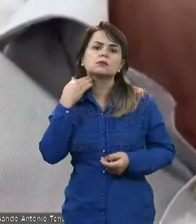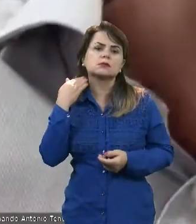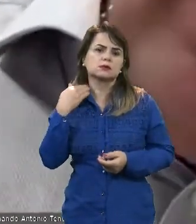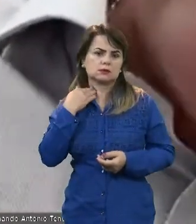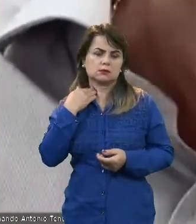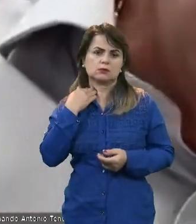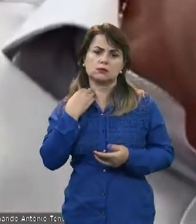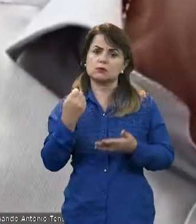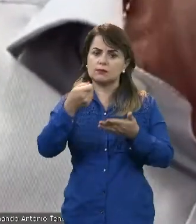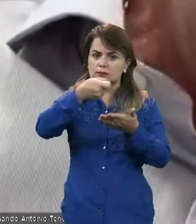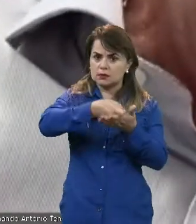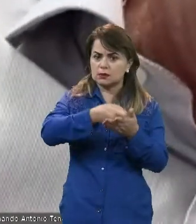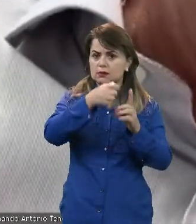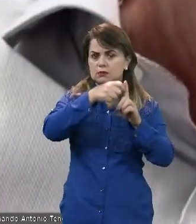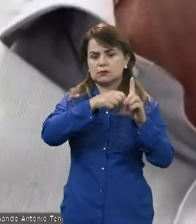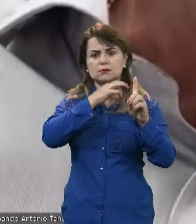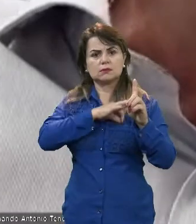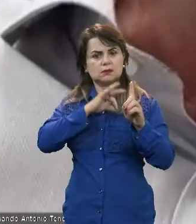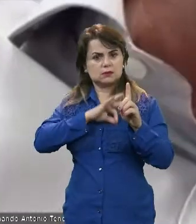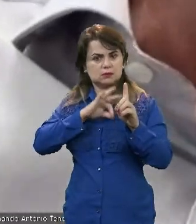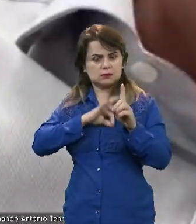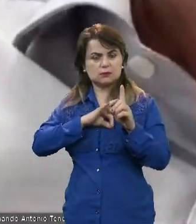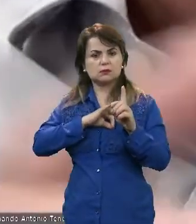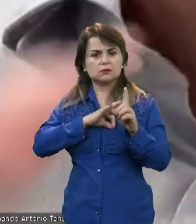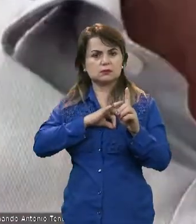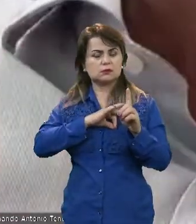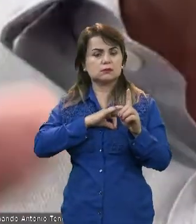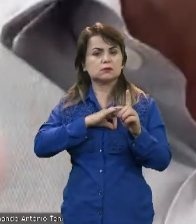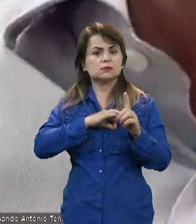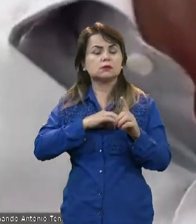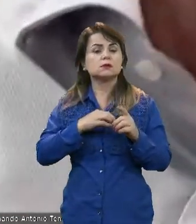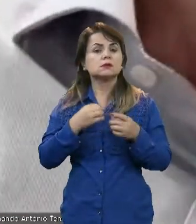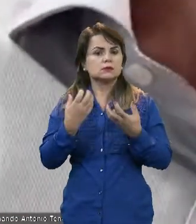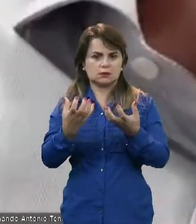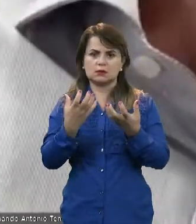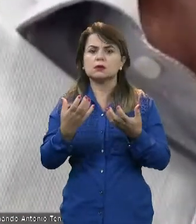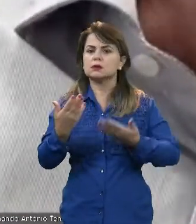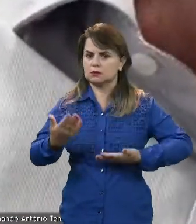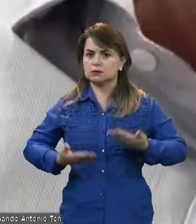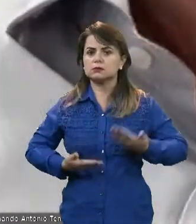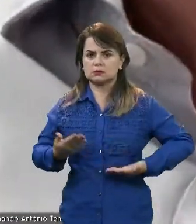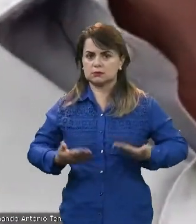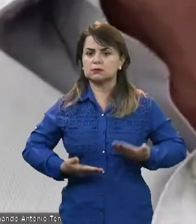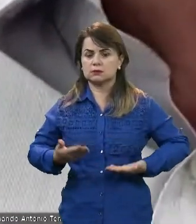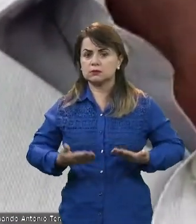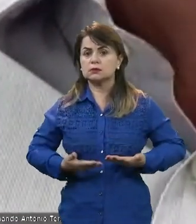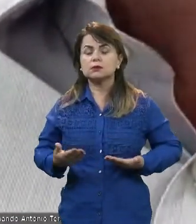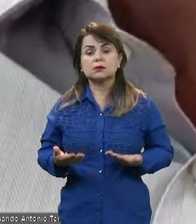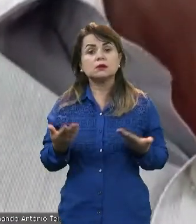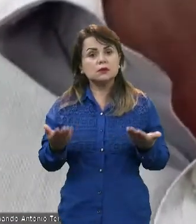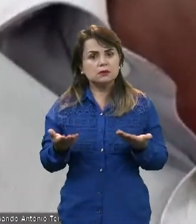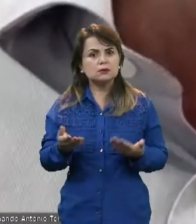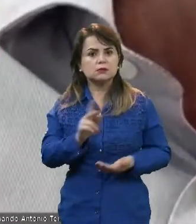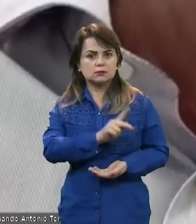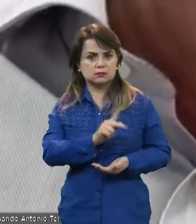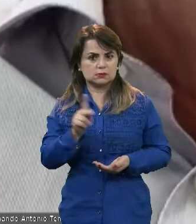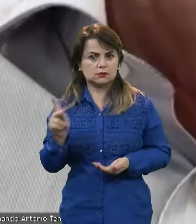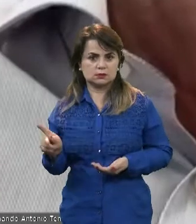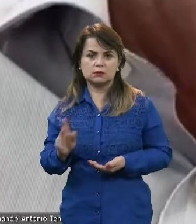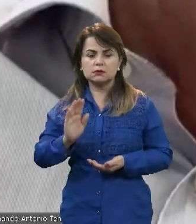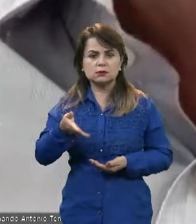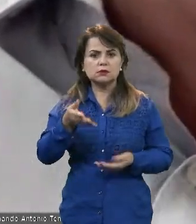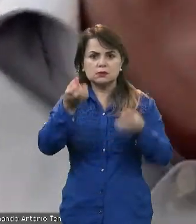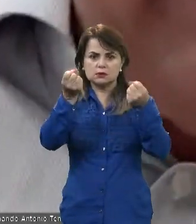de pagamento e temos todo o interesse em atender. O presidente falou muito bem no início e